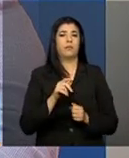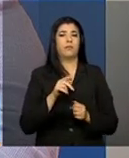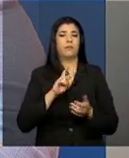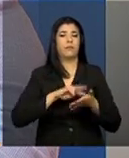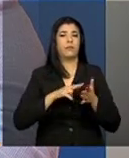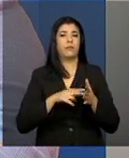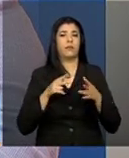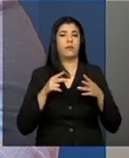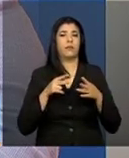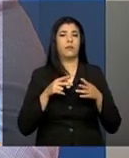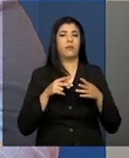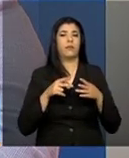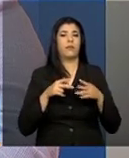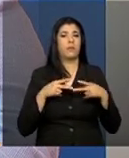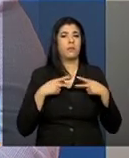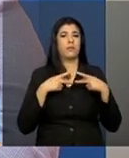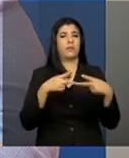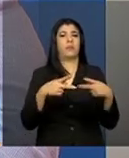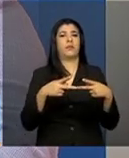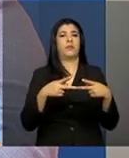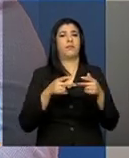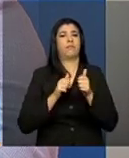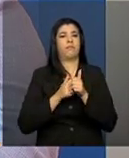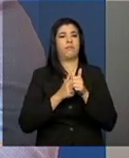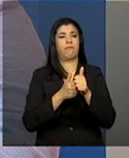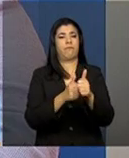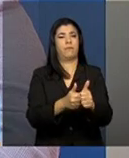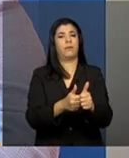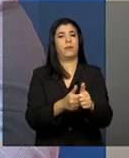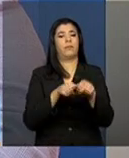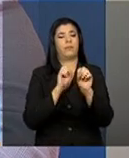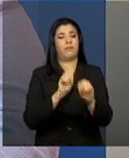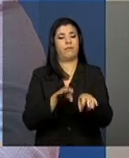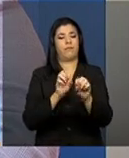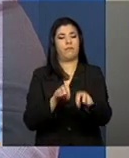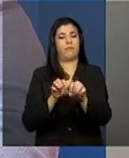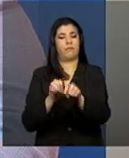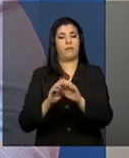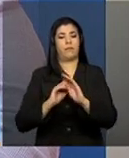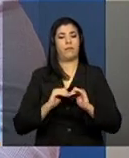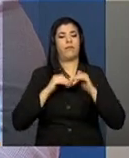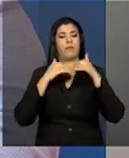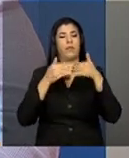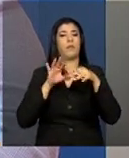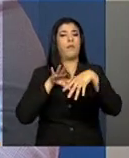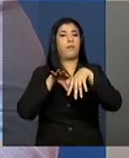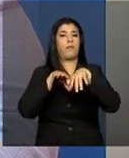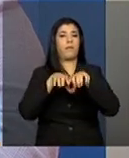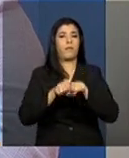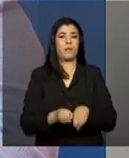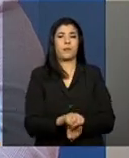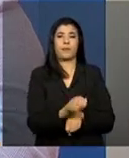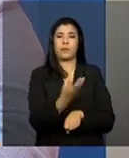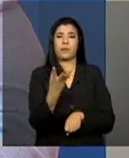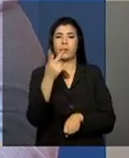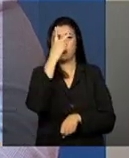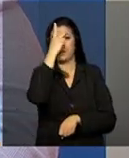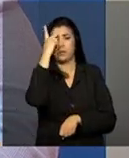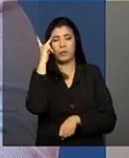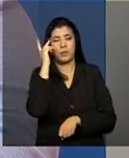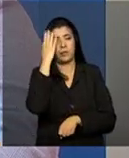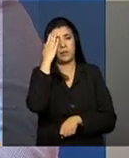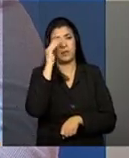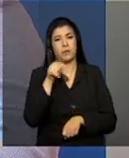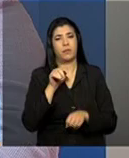capacitação para multiplicadores, de formação de multiplicadores. Nós fizemos